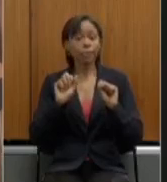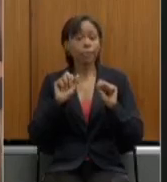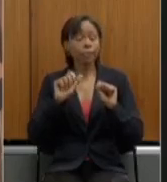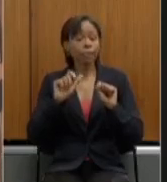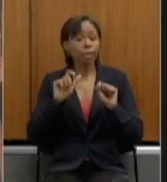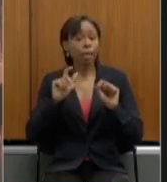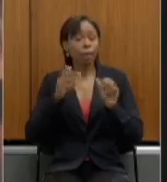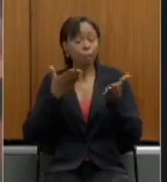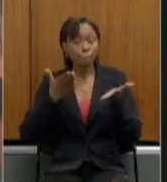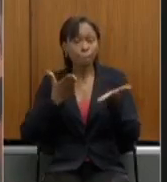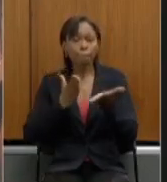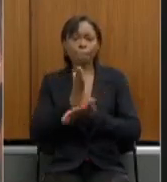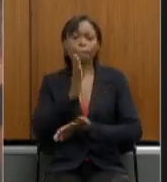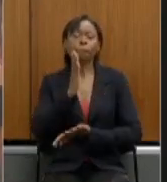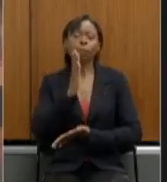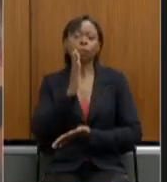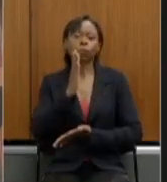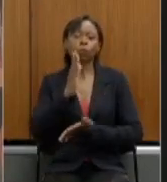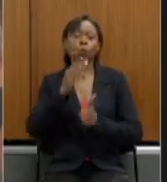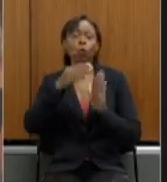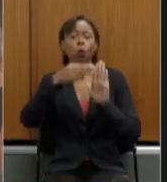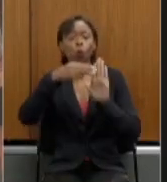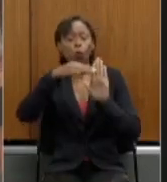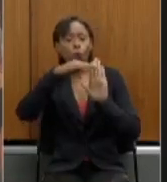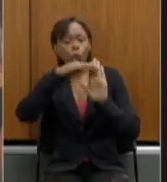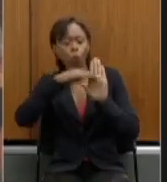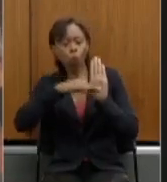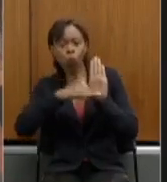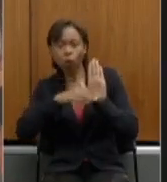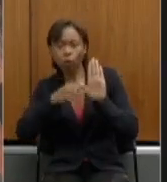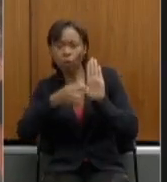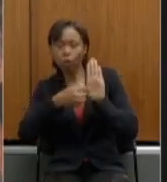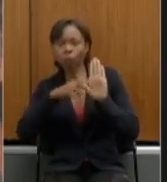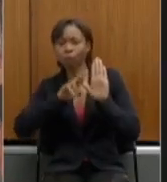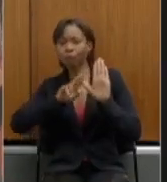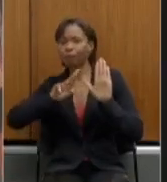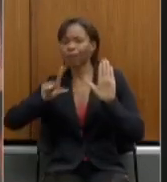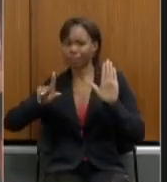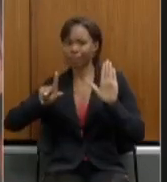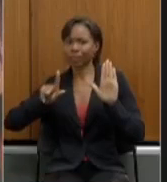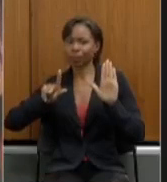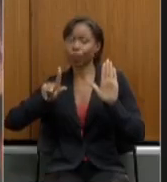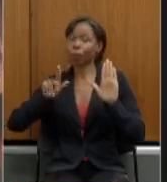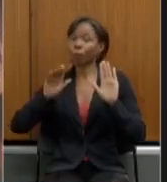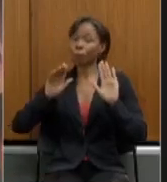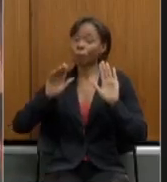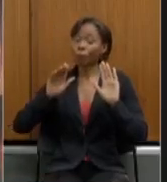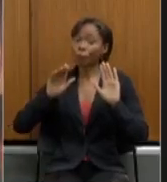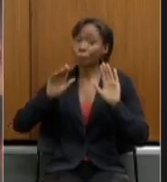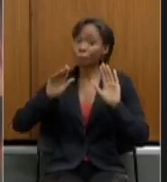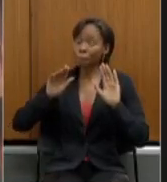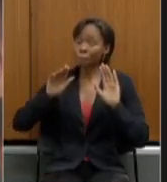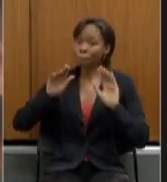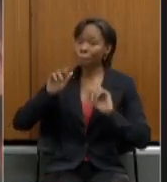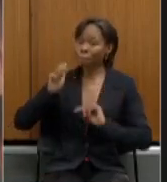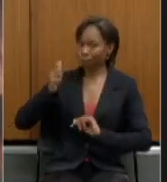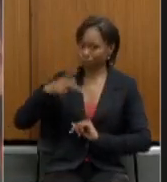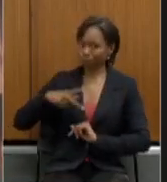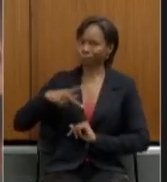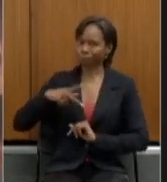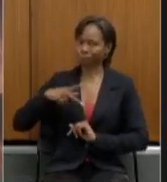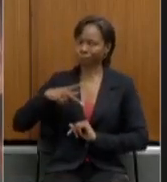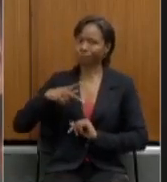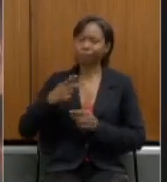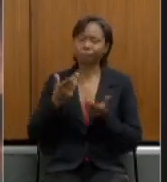aprovado um modelo diferenciado para as suas aposentadorias com isso foi então ainda